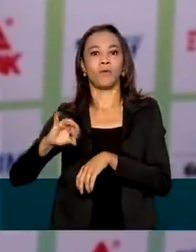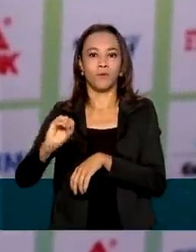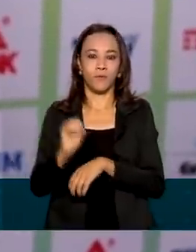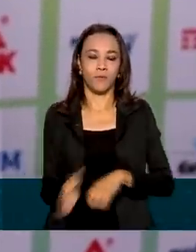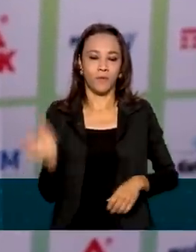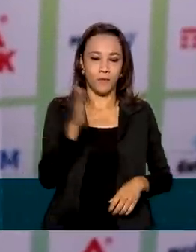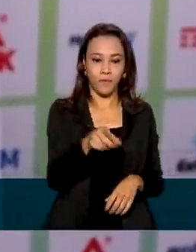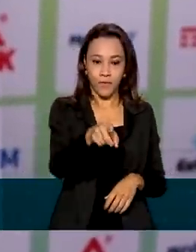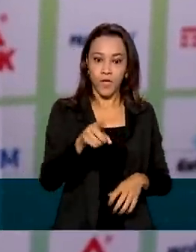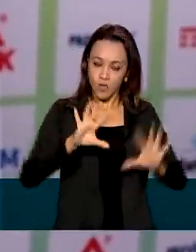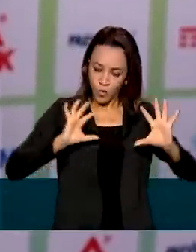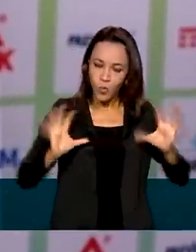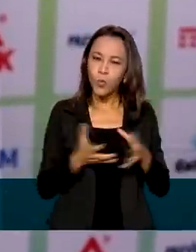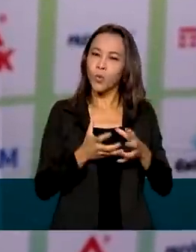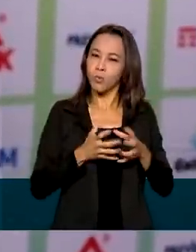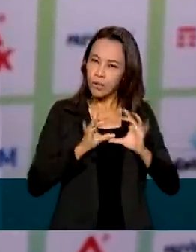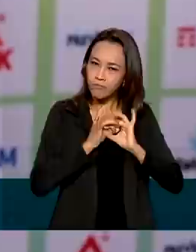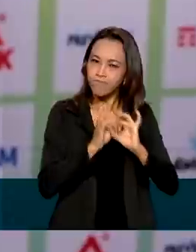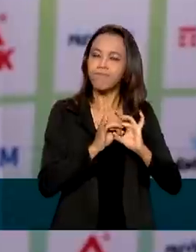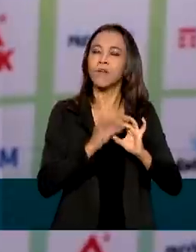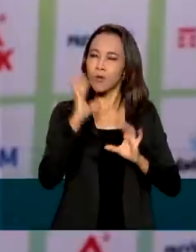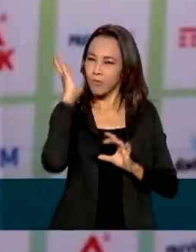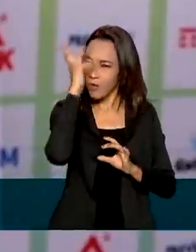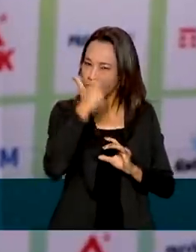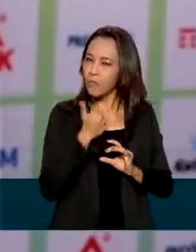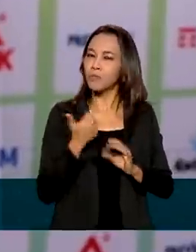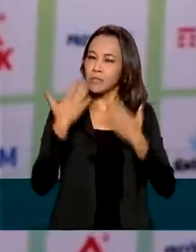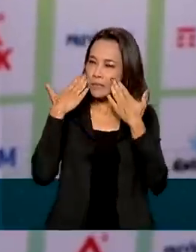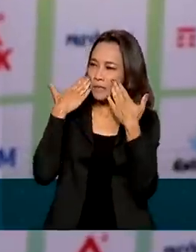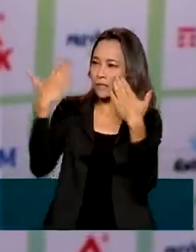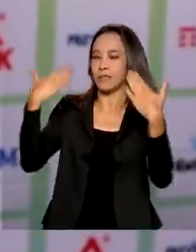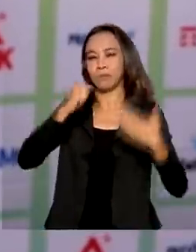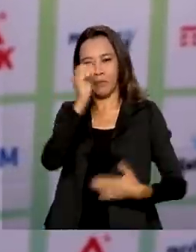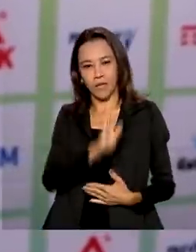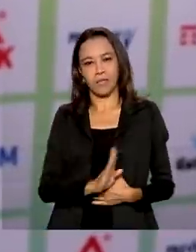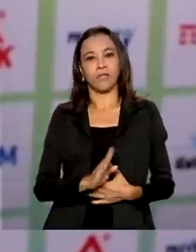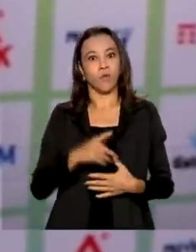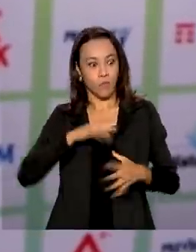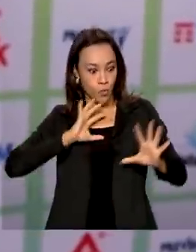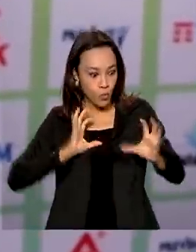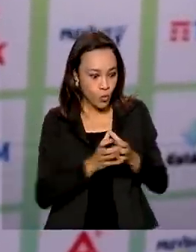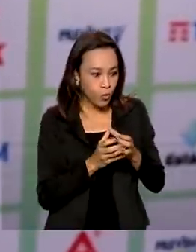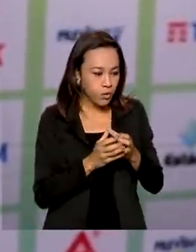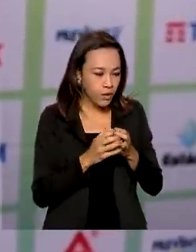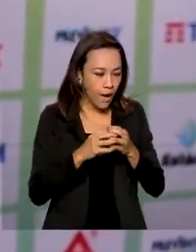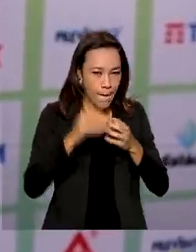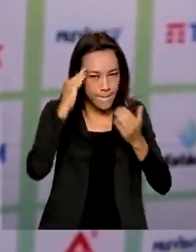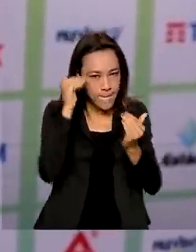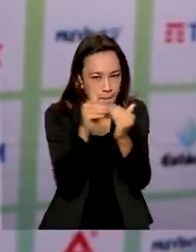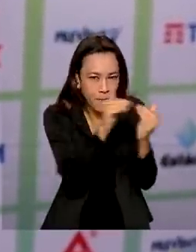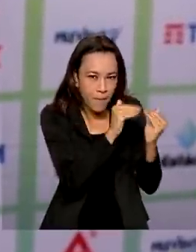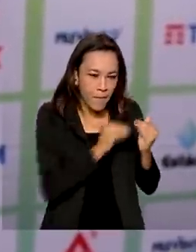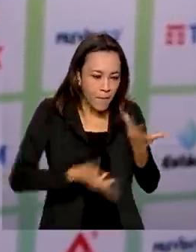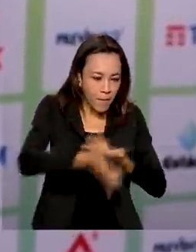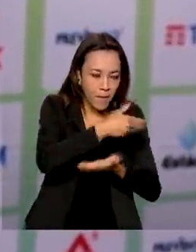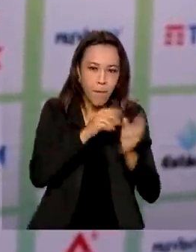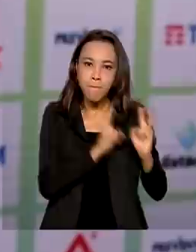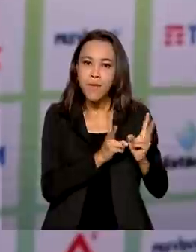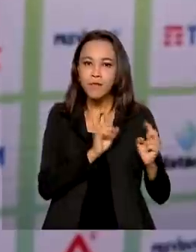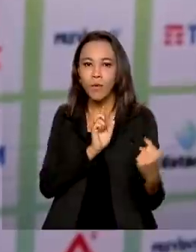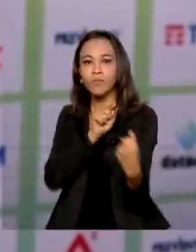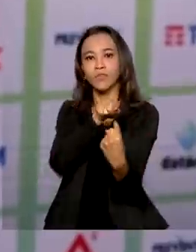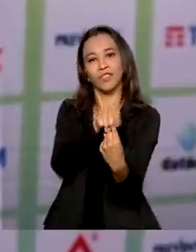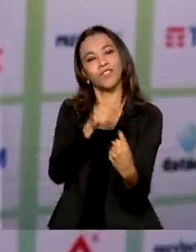propósito. E eu tenho certeza que o Brasil vai fazer bonito, vai todo mundo junto. Acho que quando um grupo se une em direção ao mesmo objetivo,